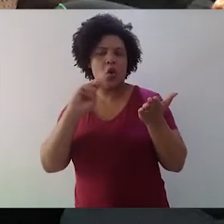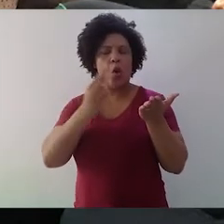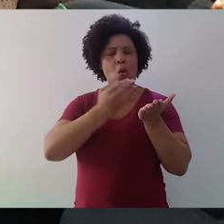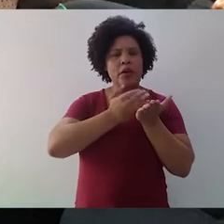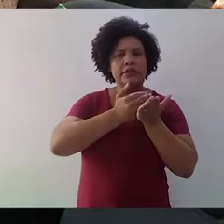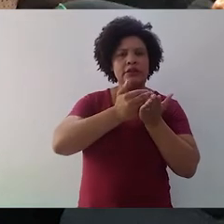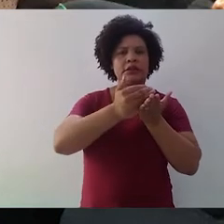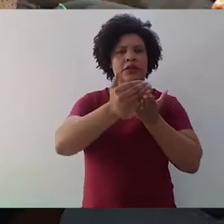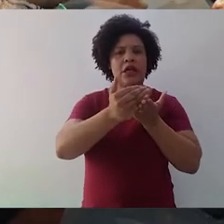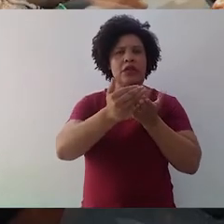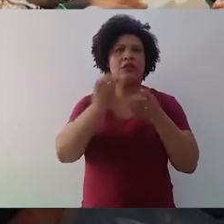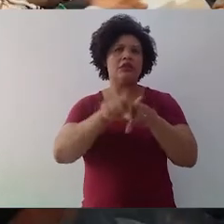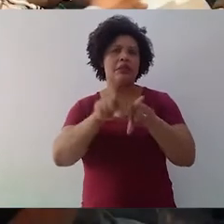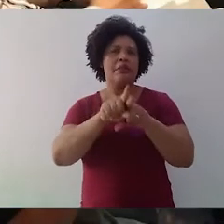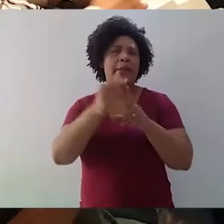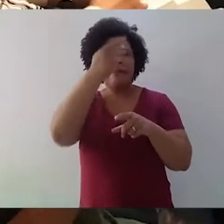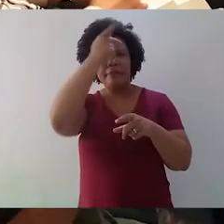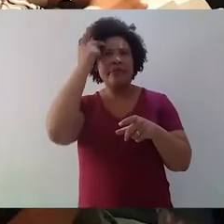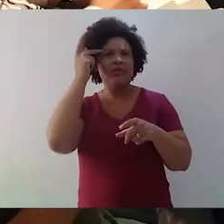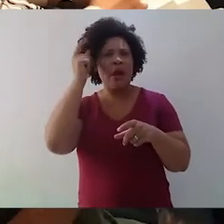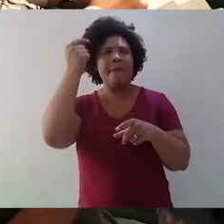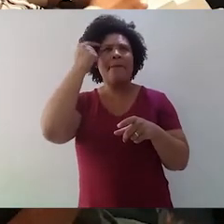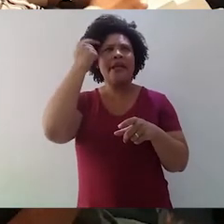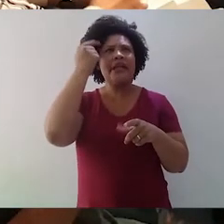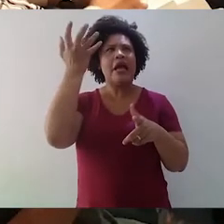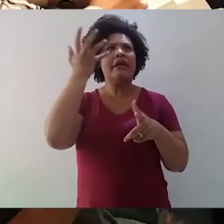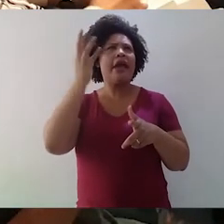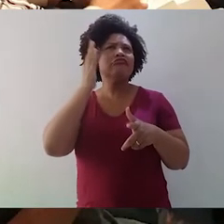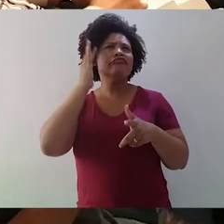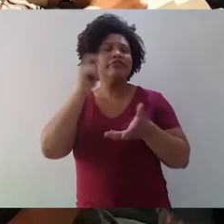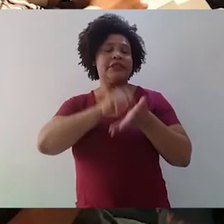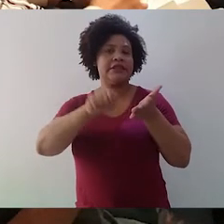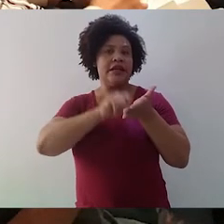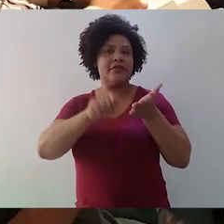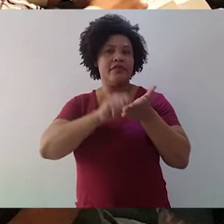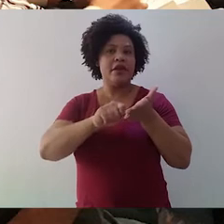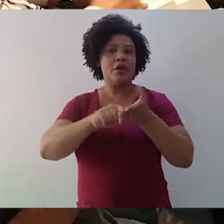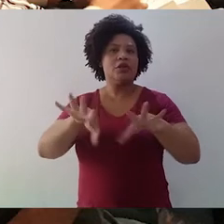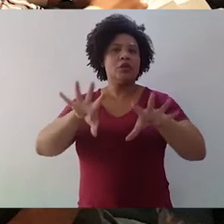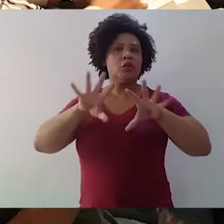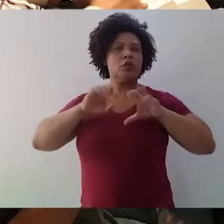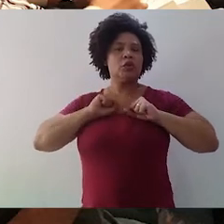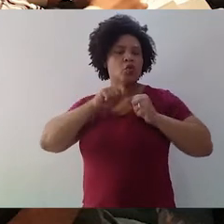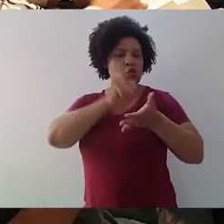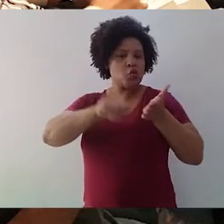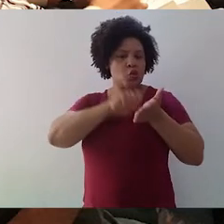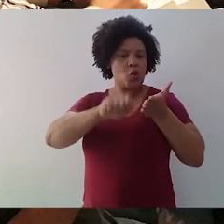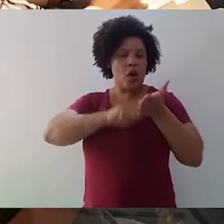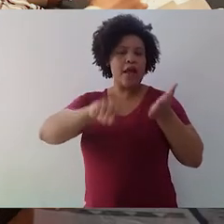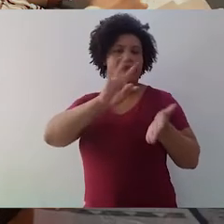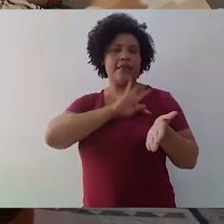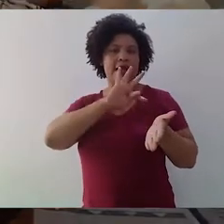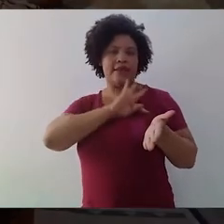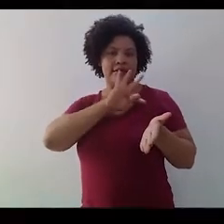iniciante, seja alguém que ainda está se projetando para começar a escrever, possa incorporar à sua técnica